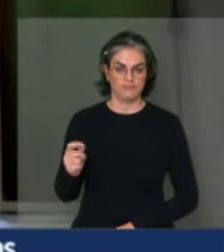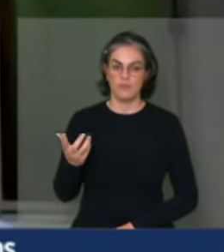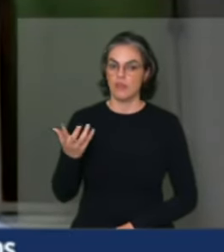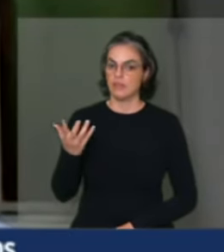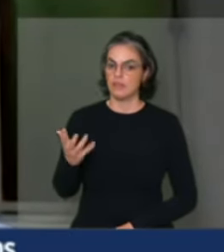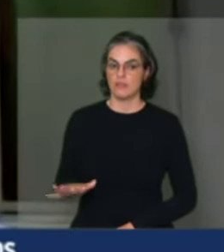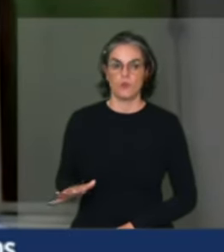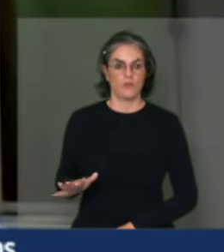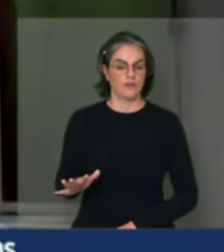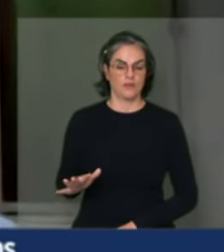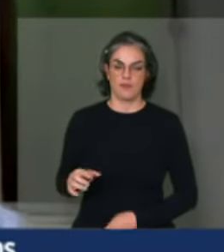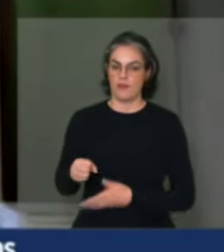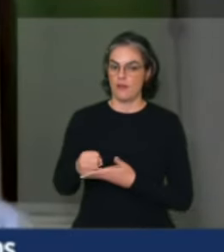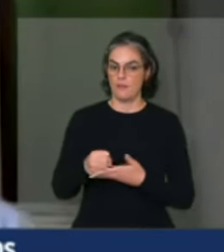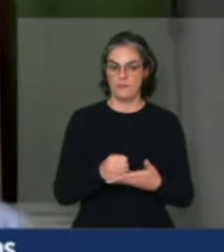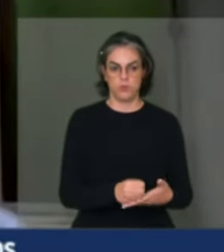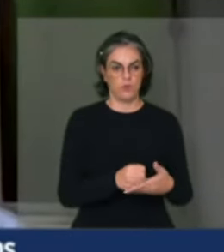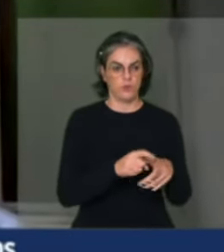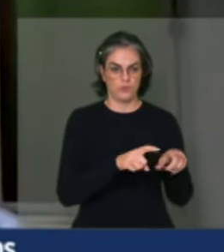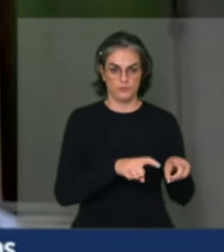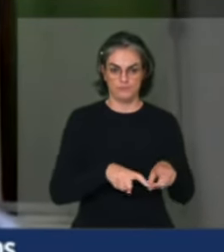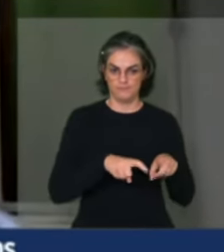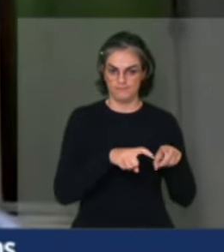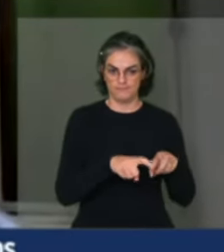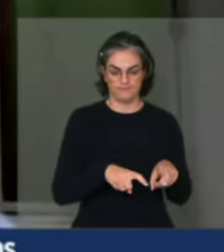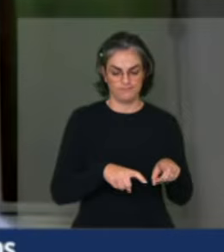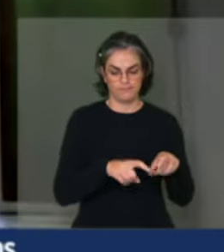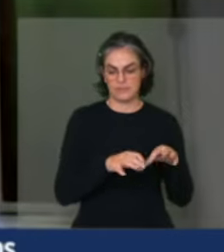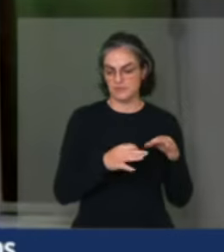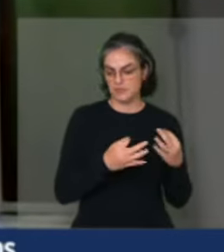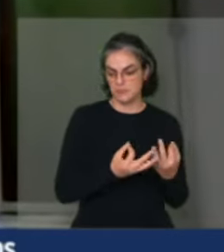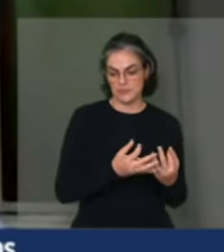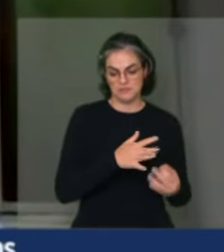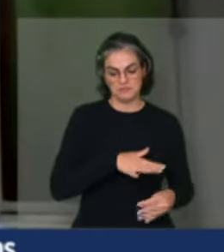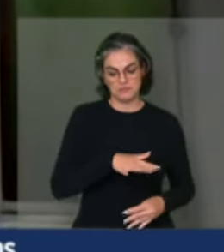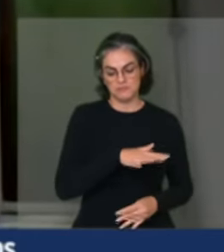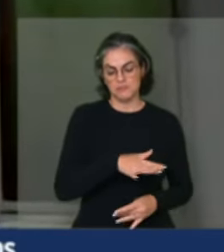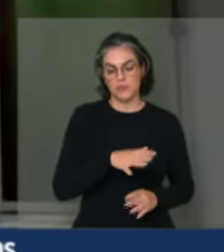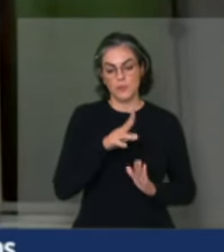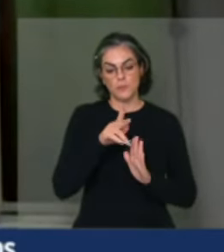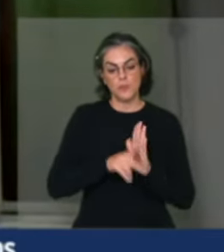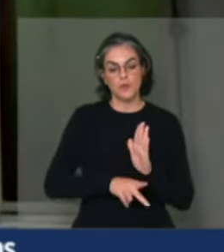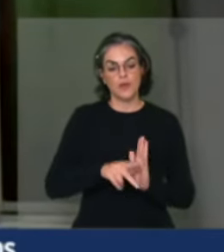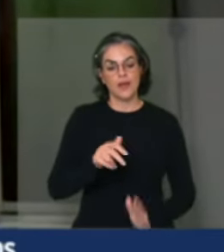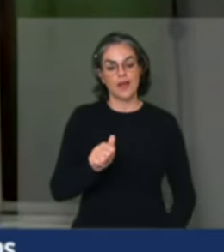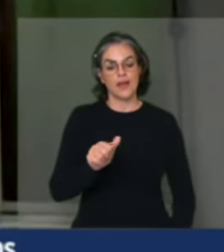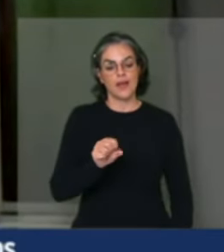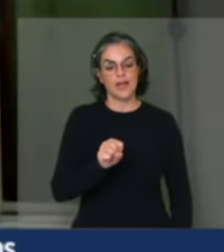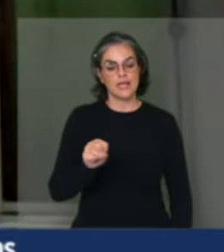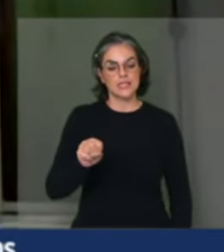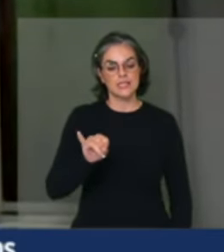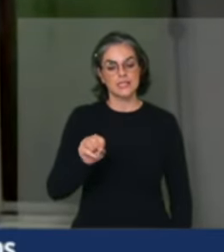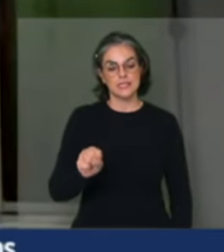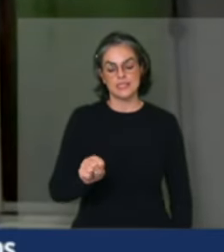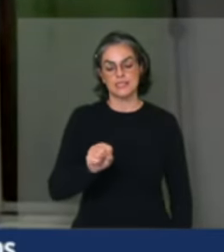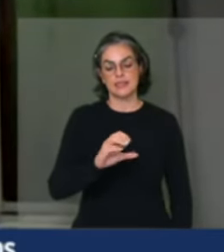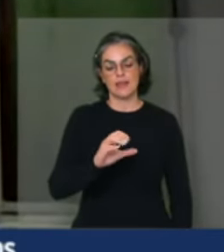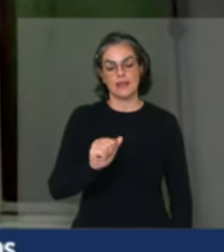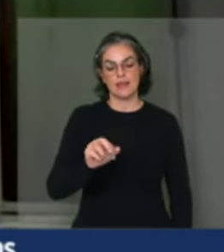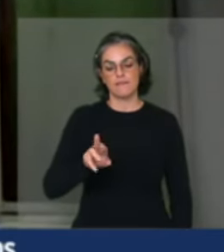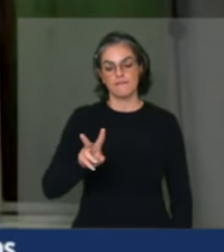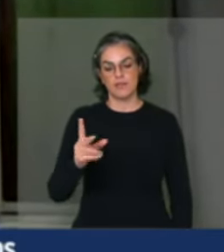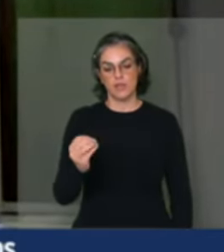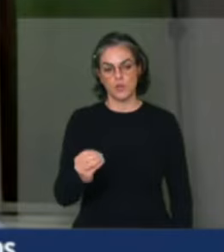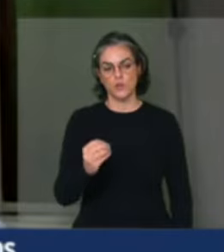apoio à agricultura familiar e camponesa, o projeto Assis Cavalho, como outros e outras companheiras que já citaram, verdade, o